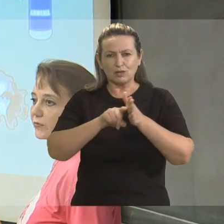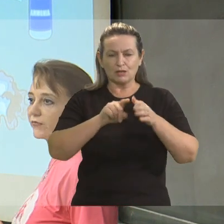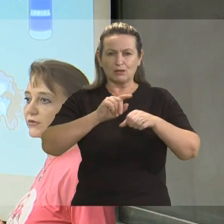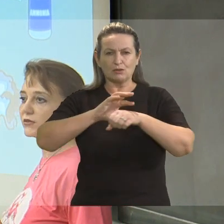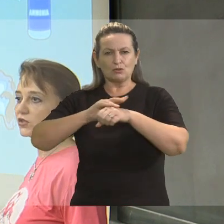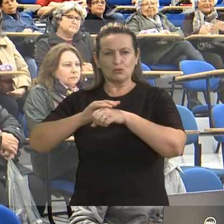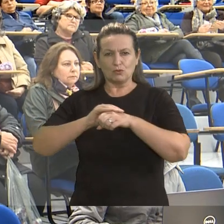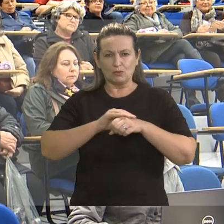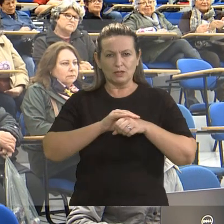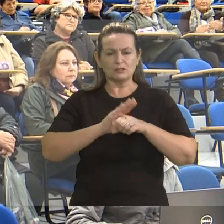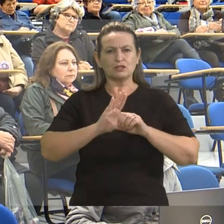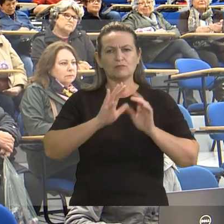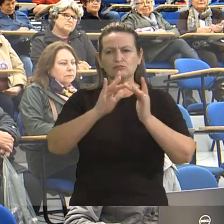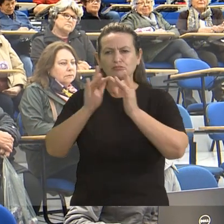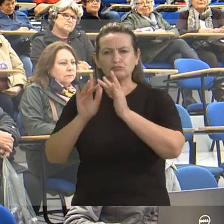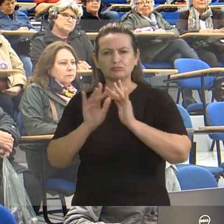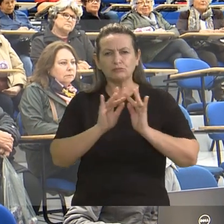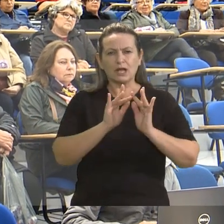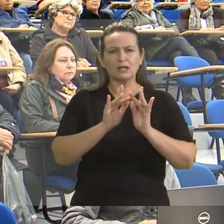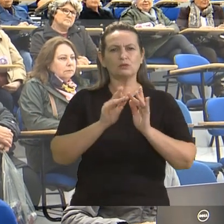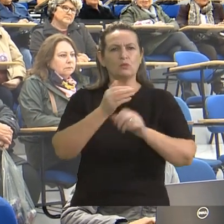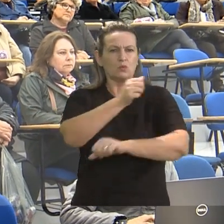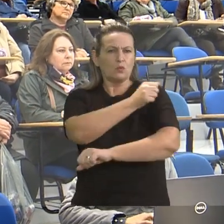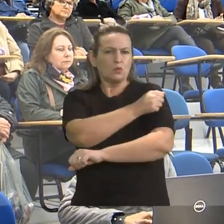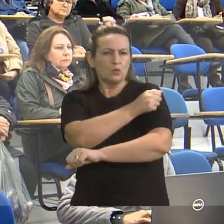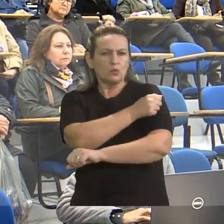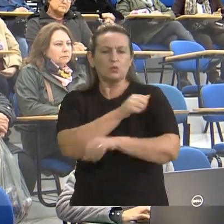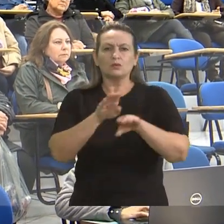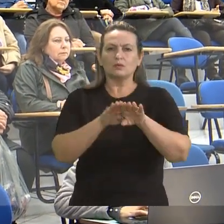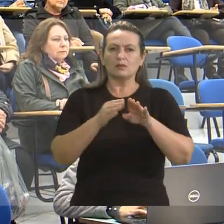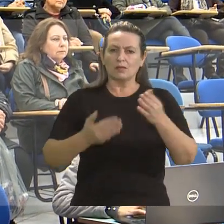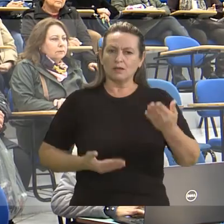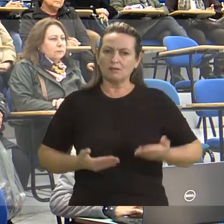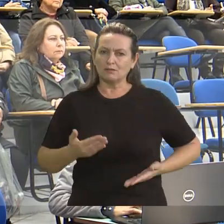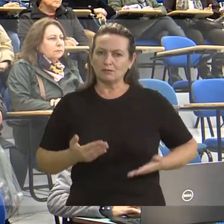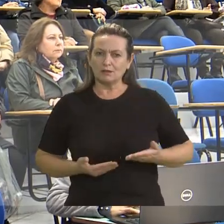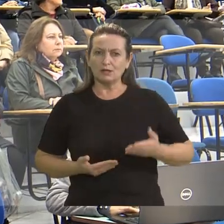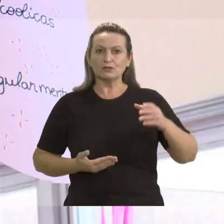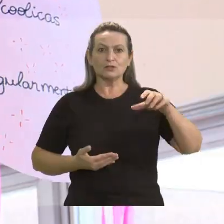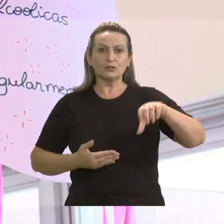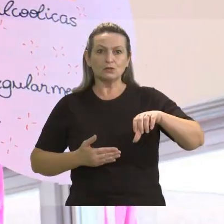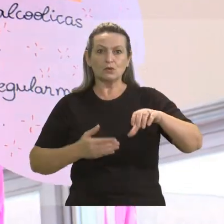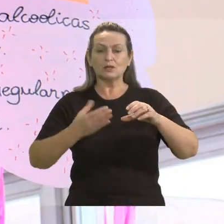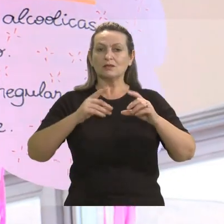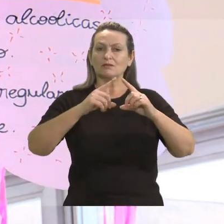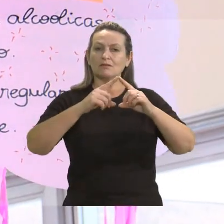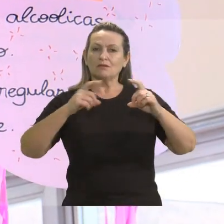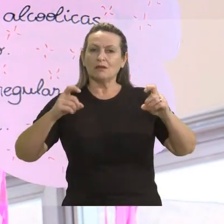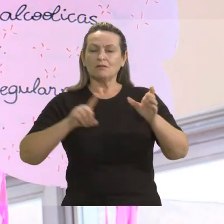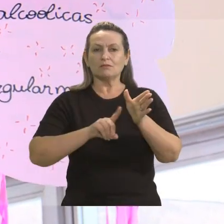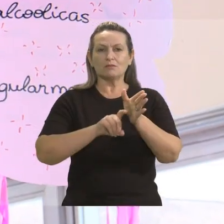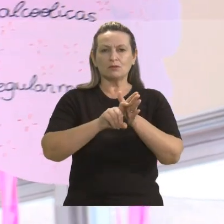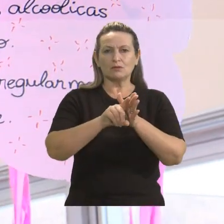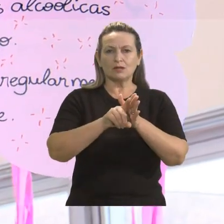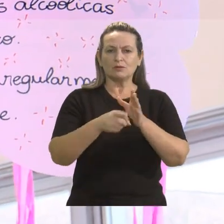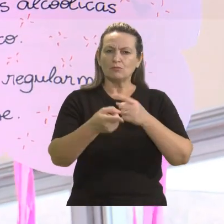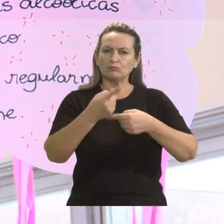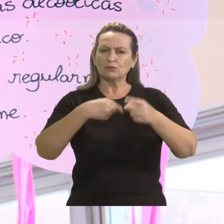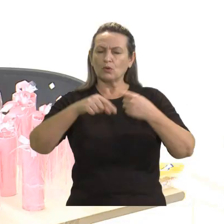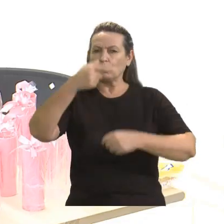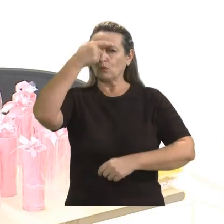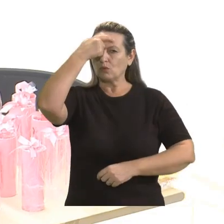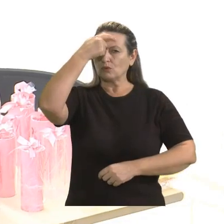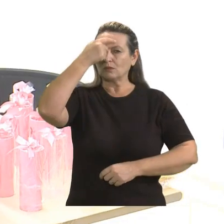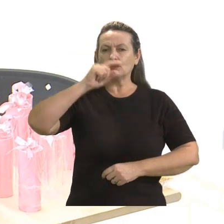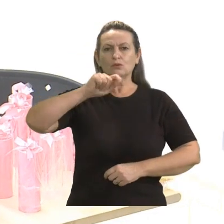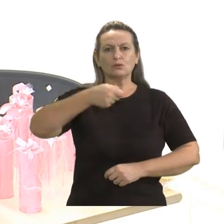realizou intervenções com estudantes e funcionários do setor de ciências biológicas para promover a conscientização a